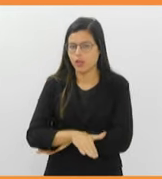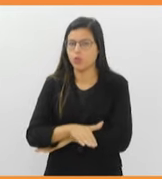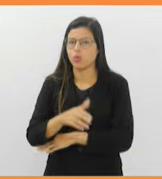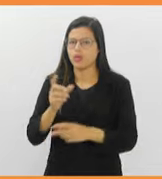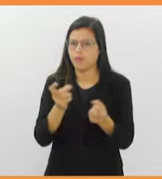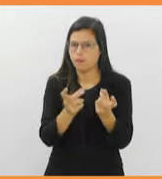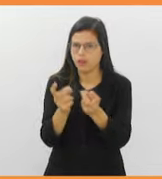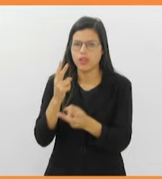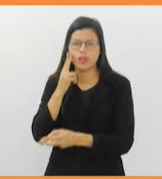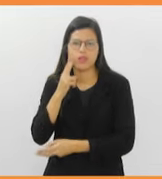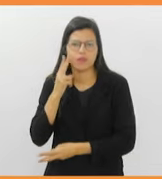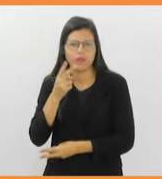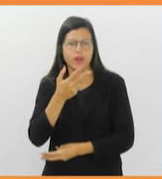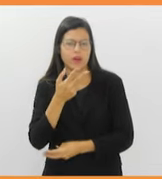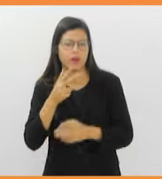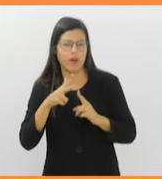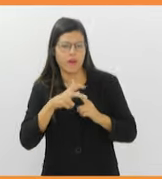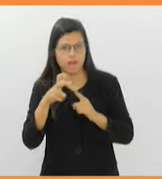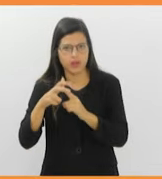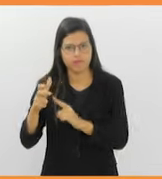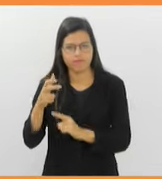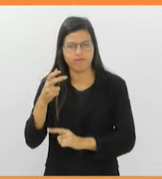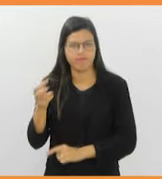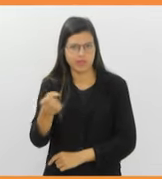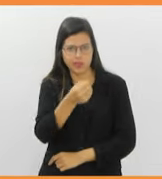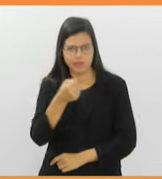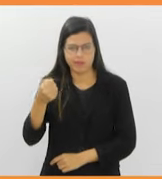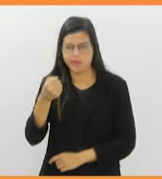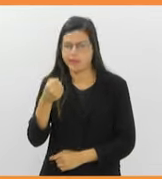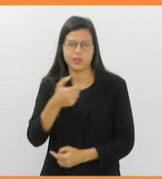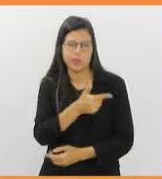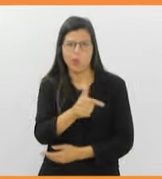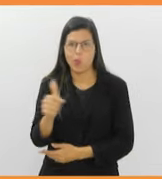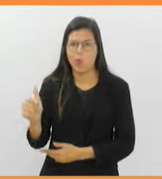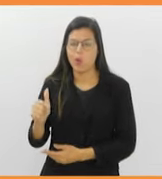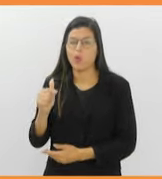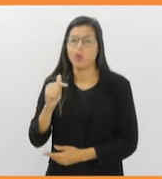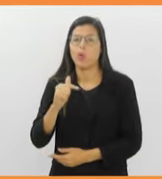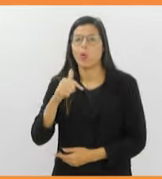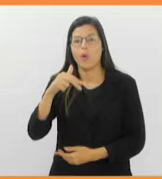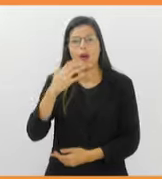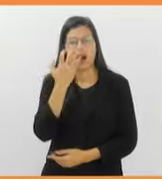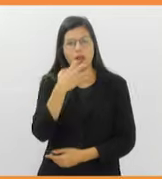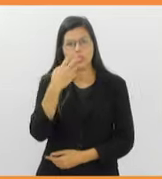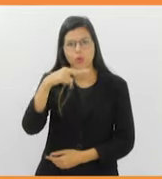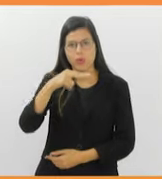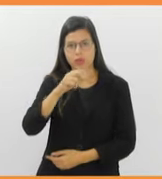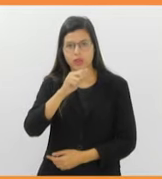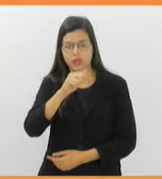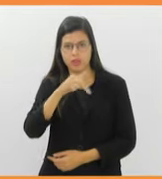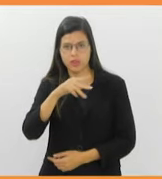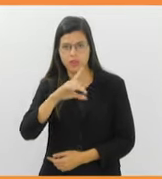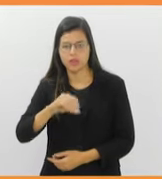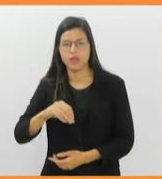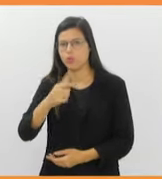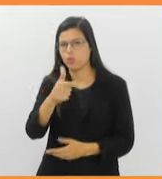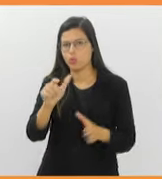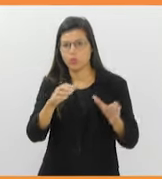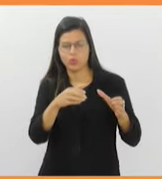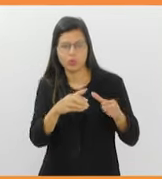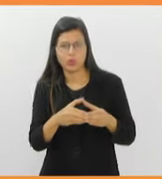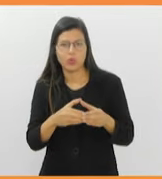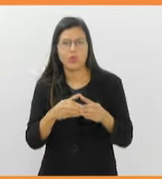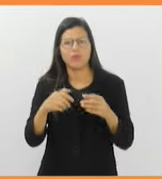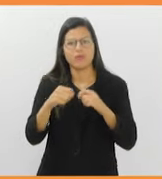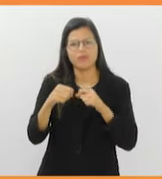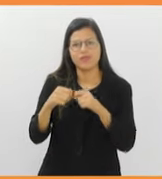refrigerantes, cervejas, água e frios. O cantor Naldo Menezes e a banda Segundas Intenções vão se encarregar de fazer novos casais e